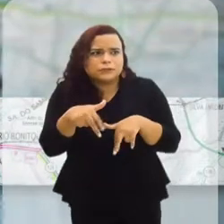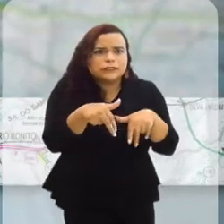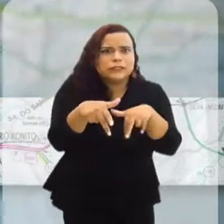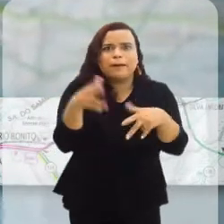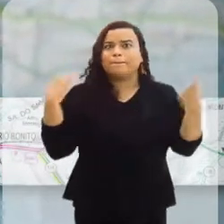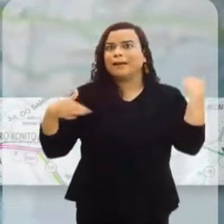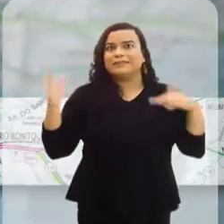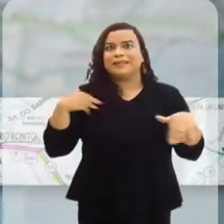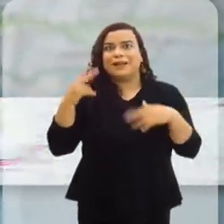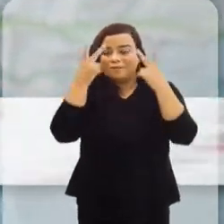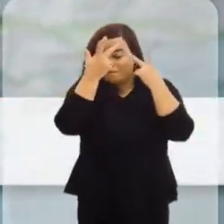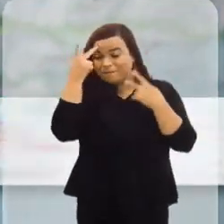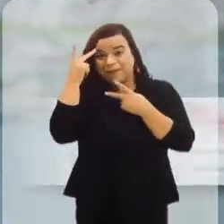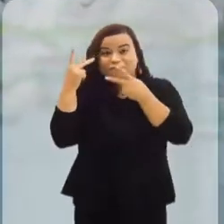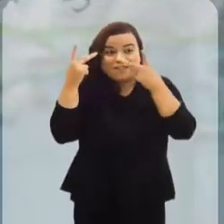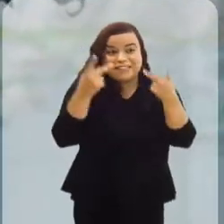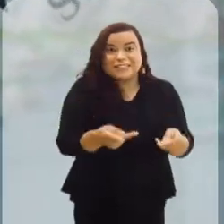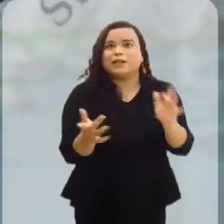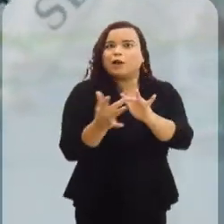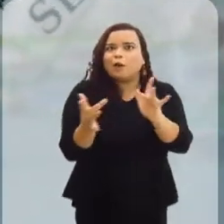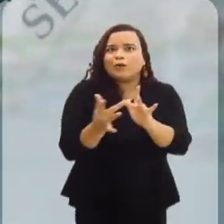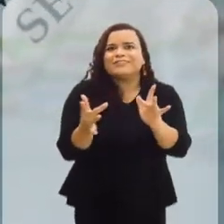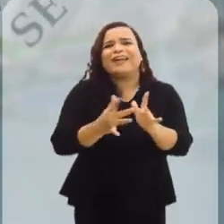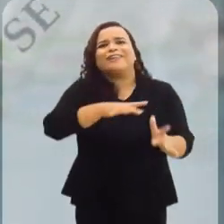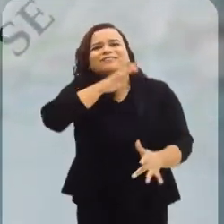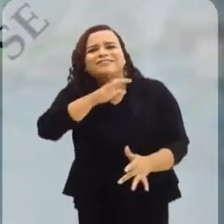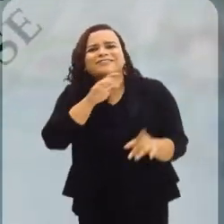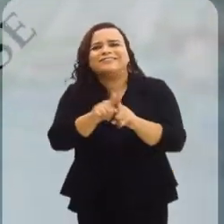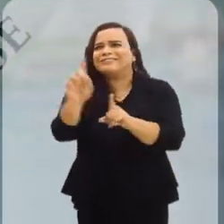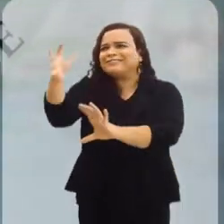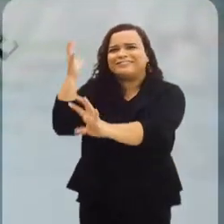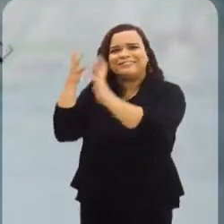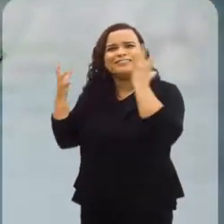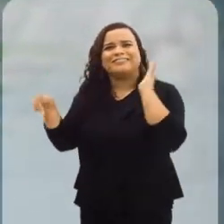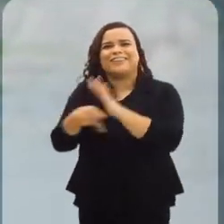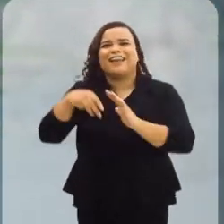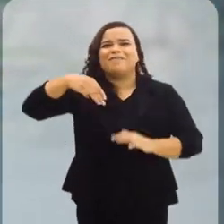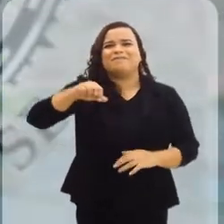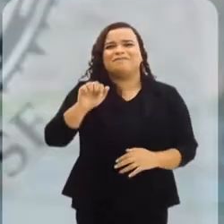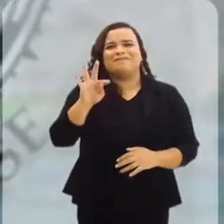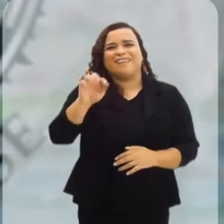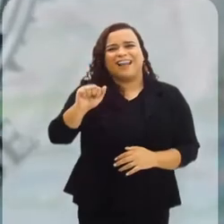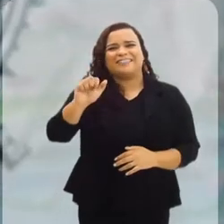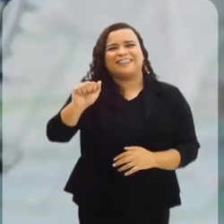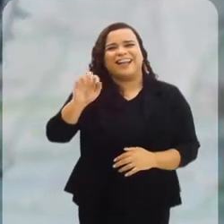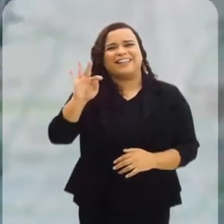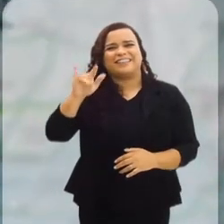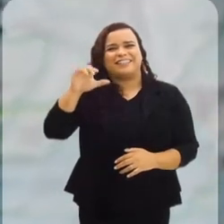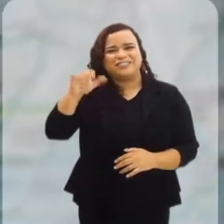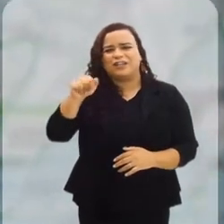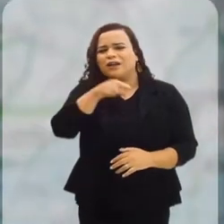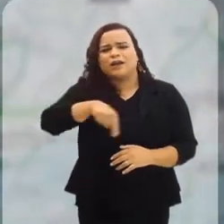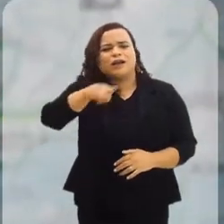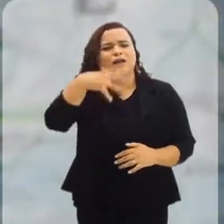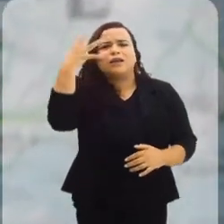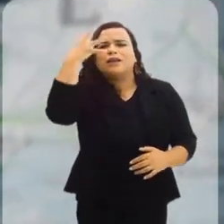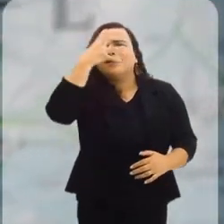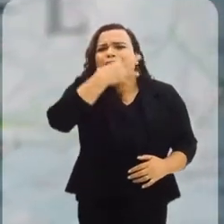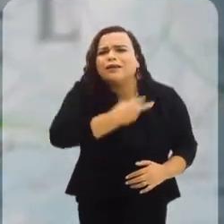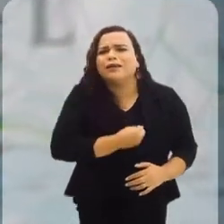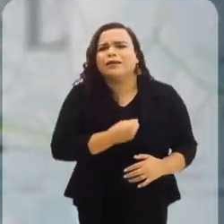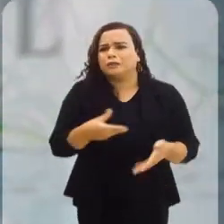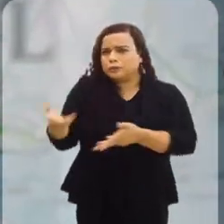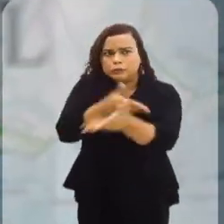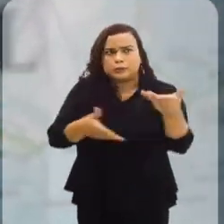visitante contato direto com a fauna e a flora da Mata Atlântica, um lugar deslumbrante que